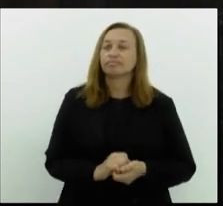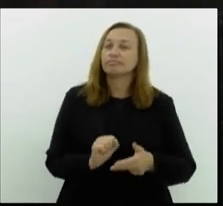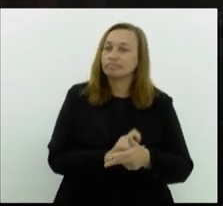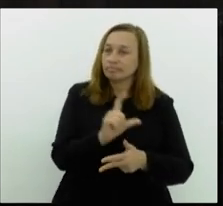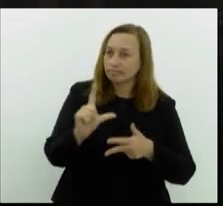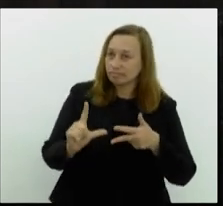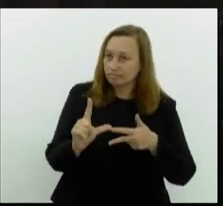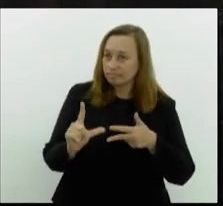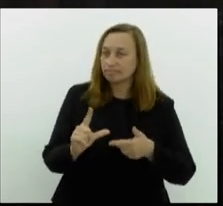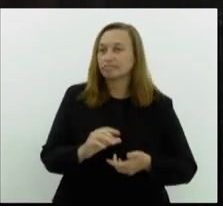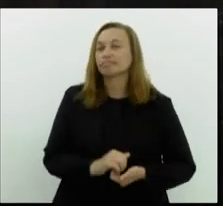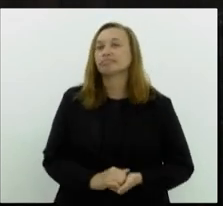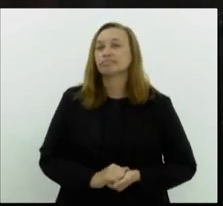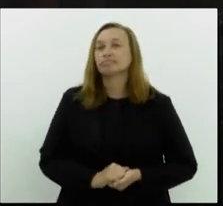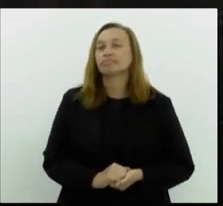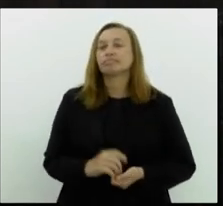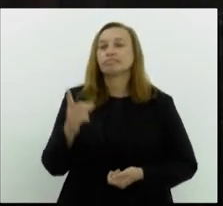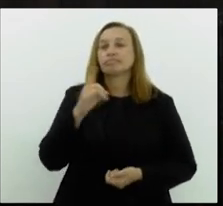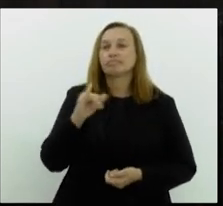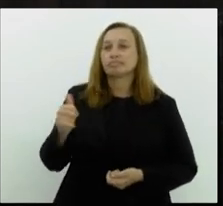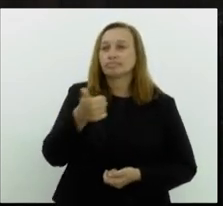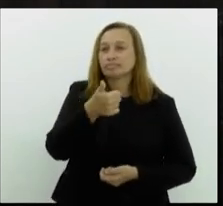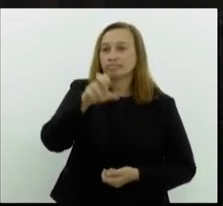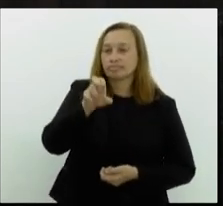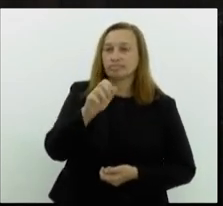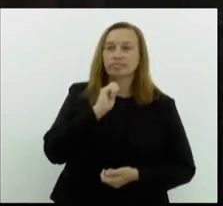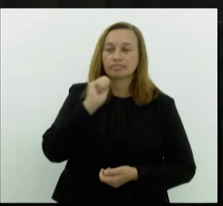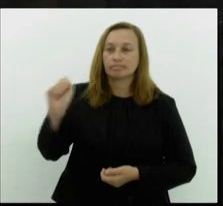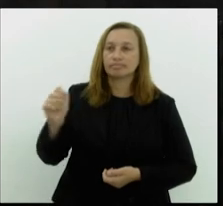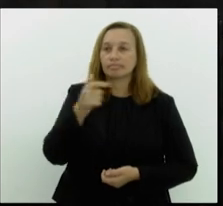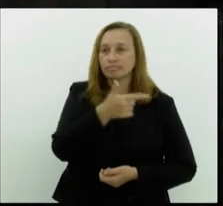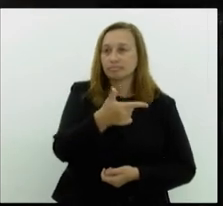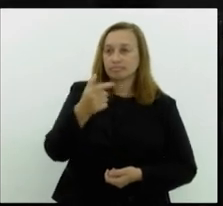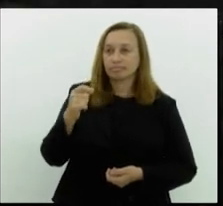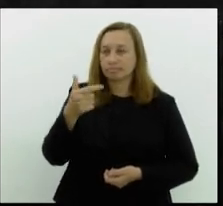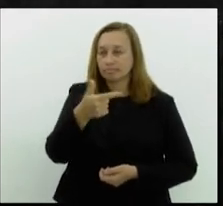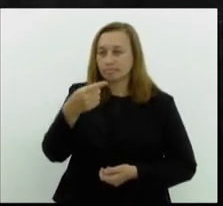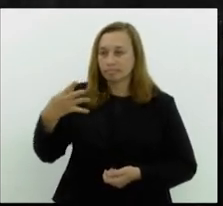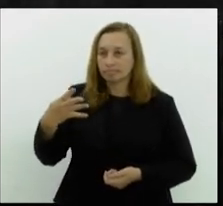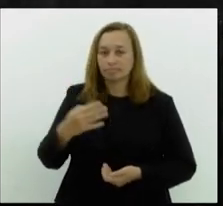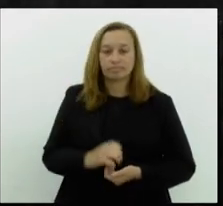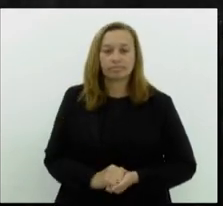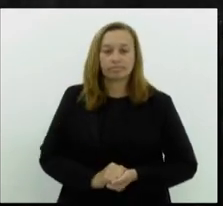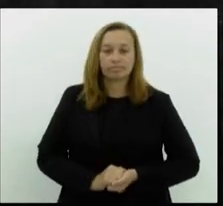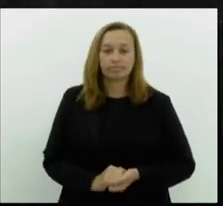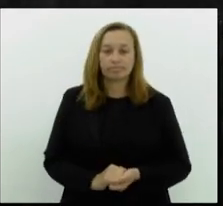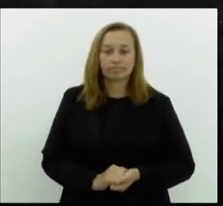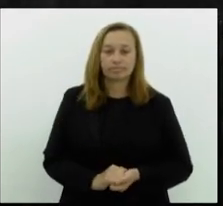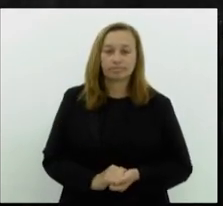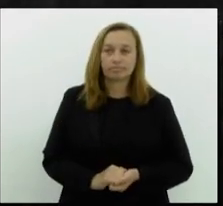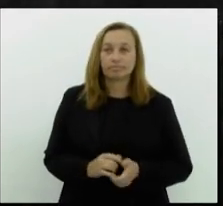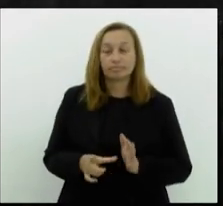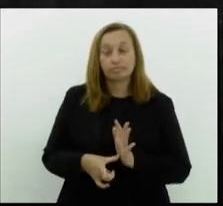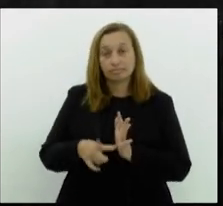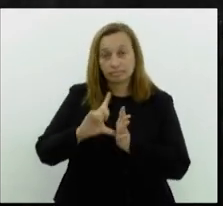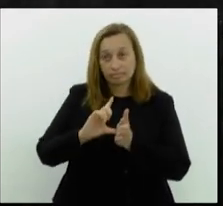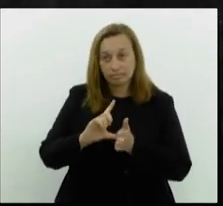no dia 15 de abril de 1924, sem antes